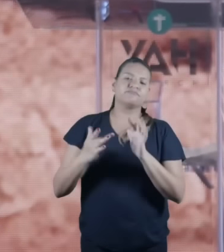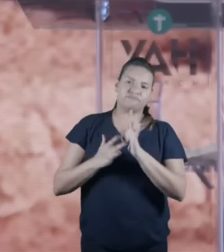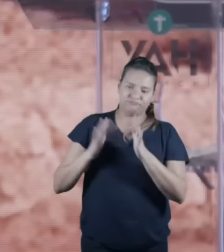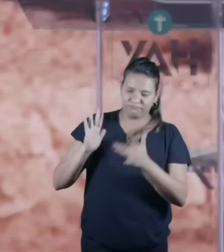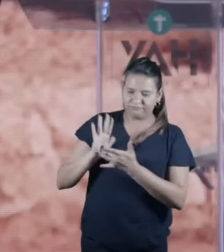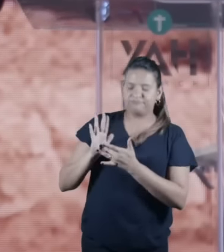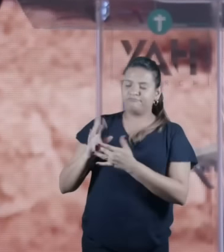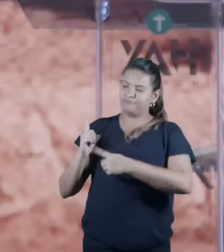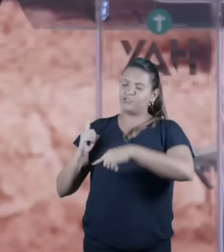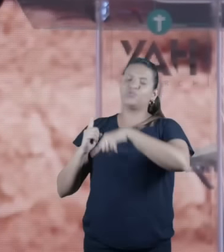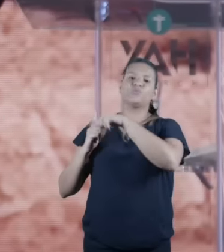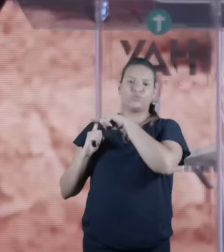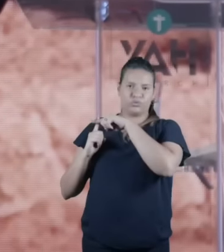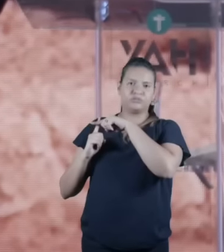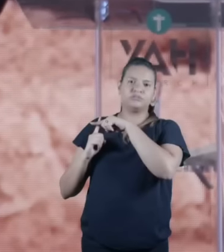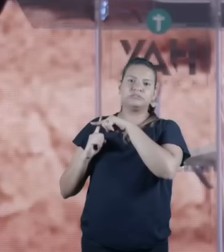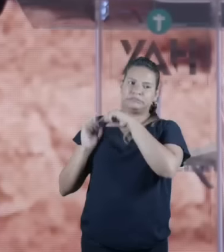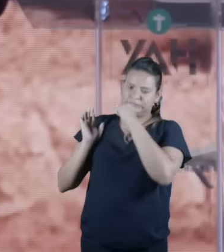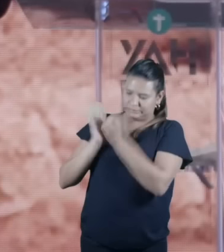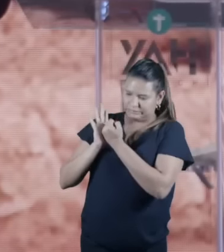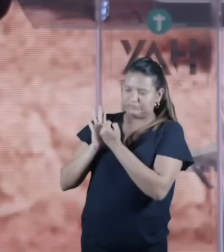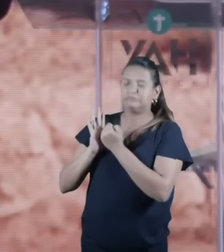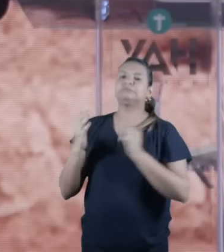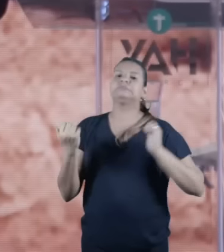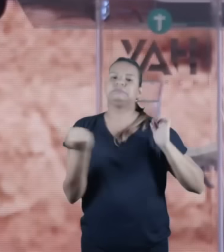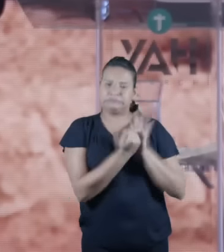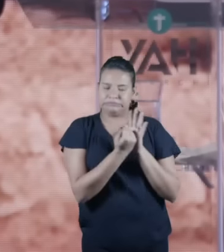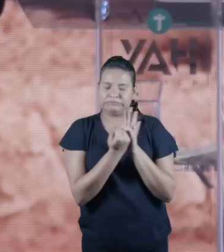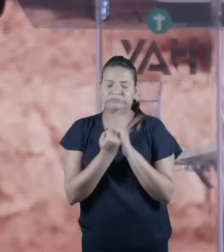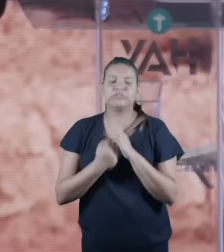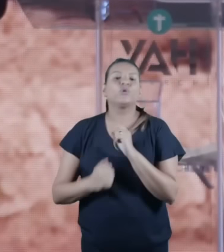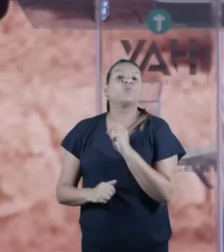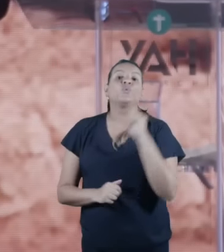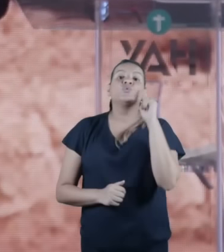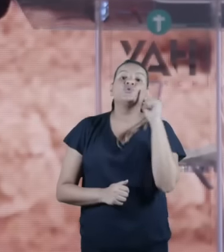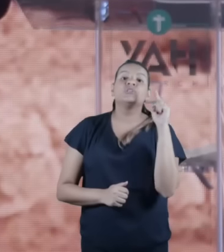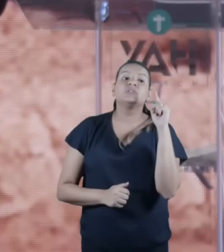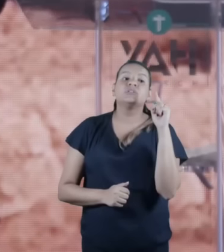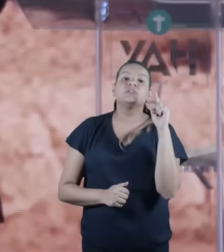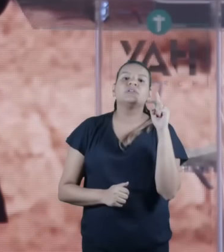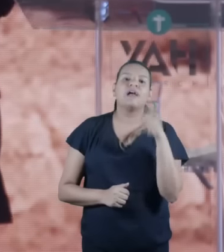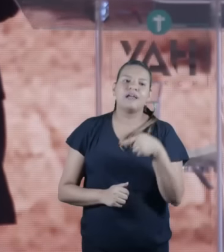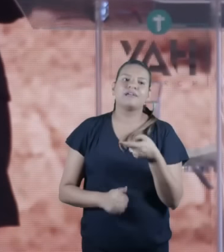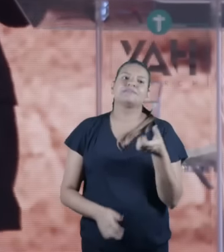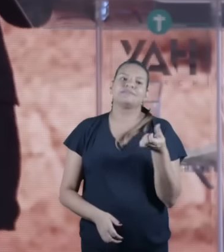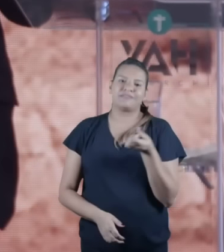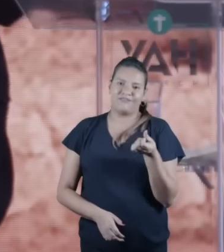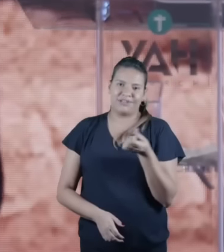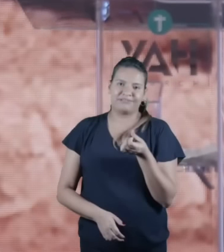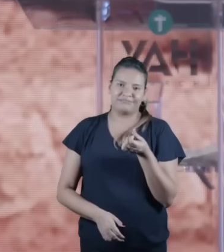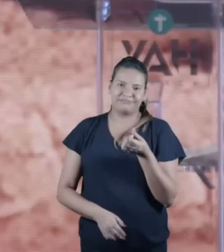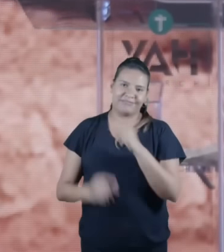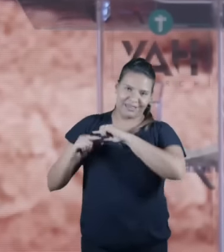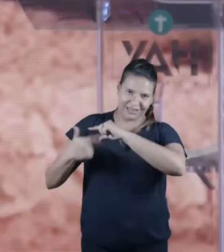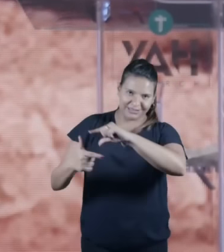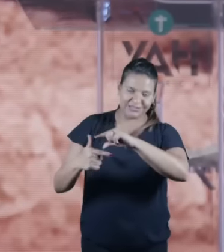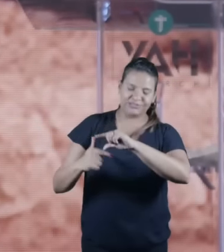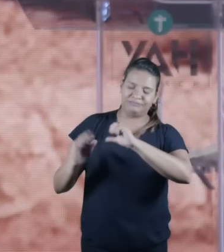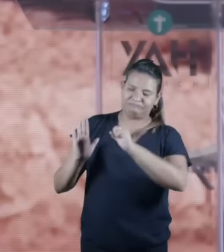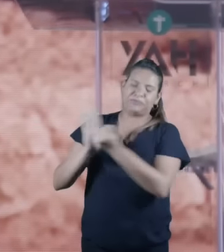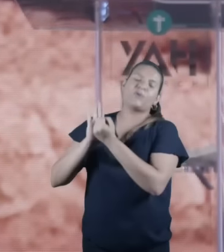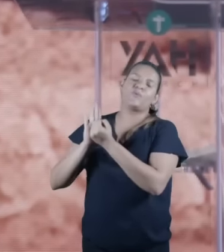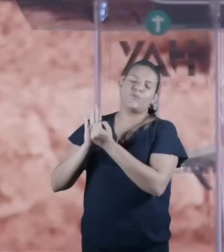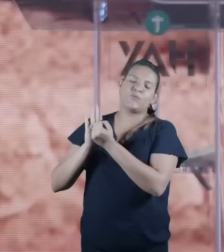segundo a tradição cristã em que dia da semana? numa sexta agora pensem o